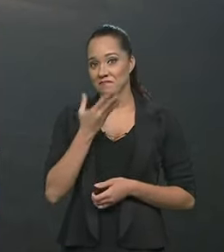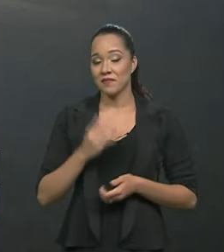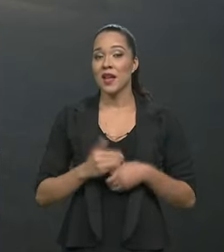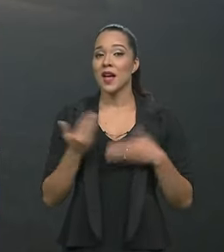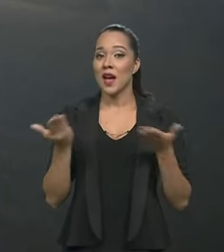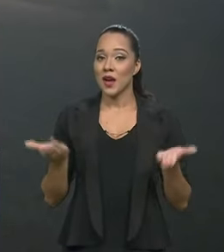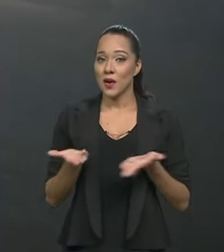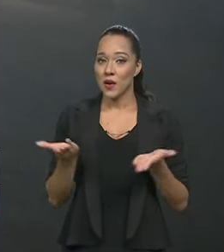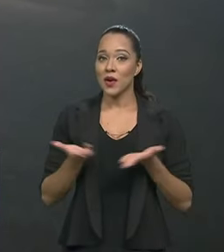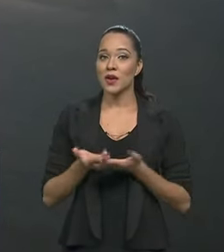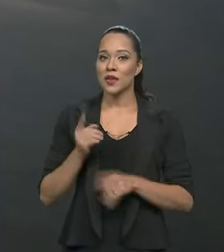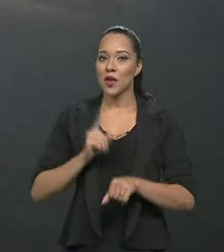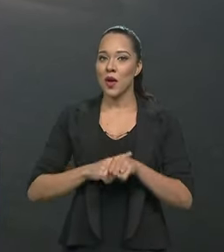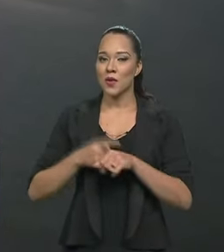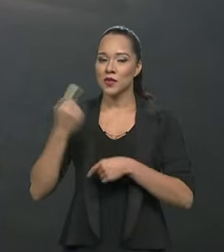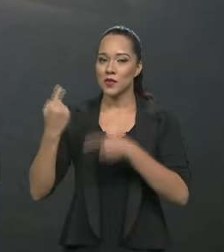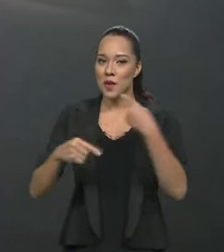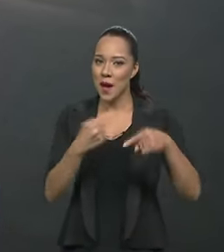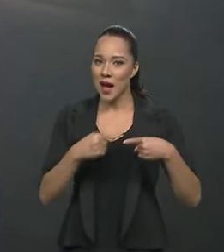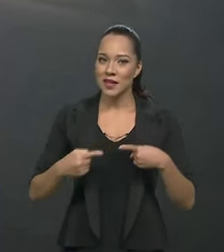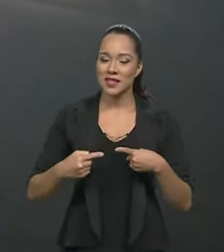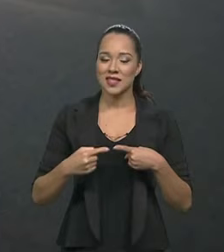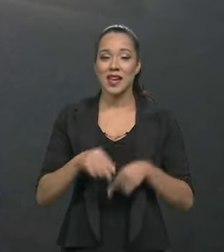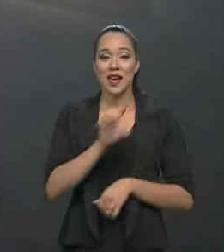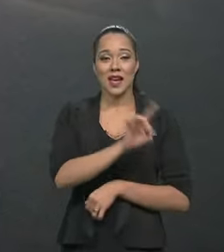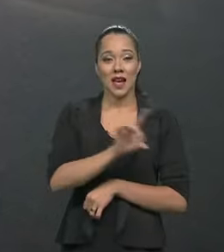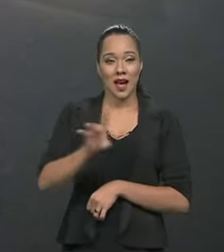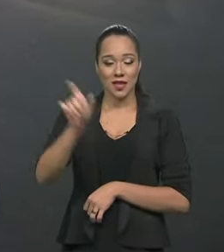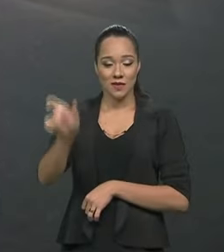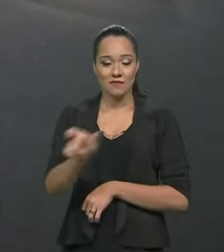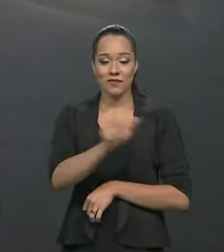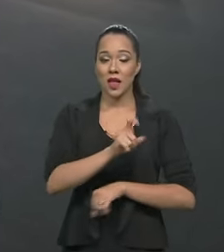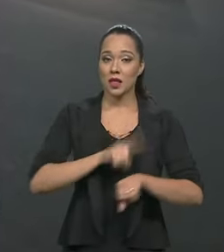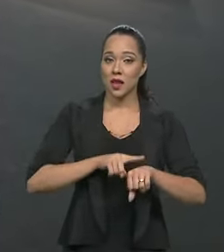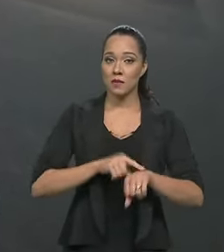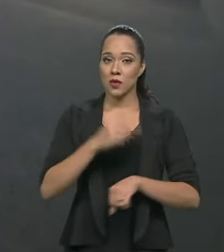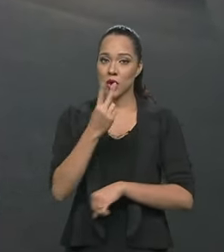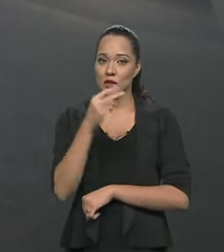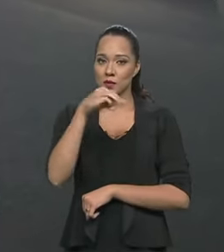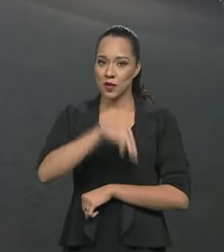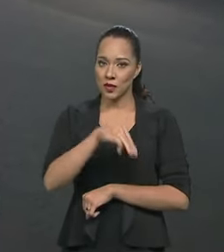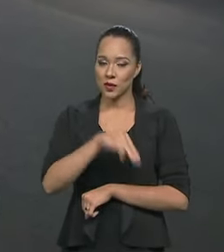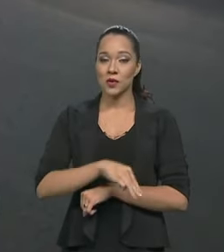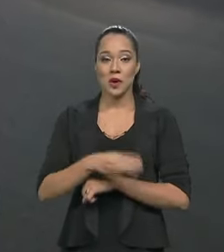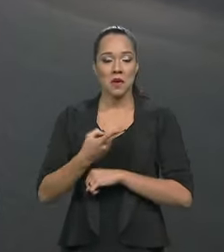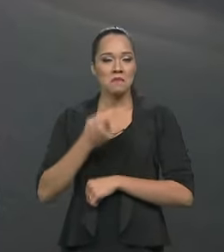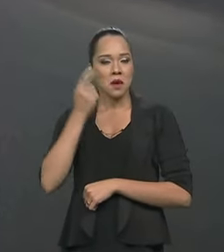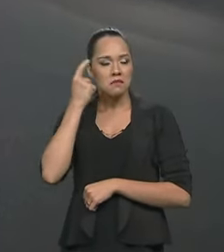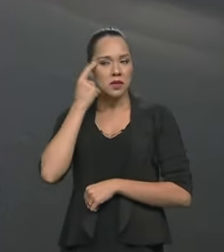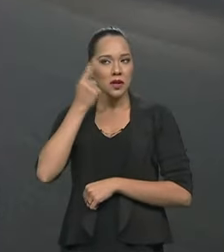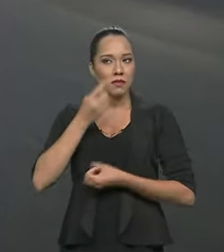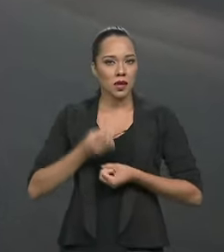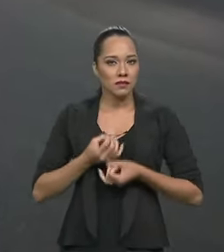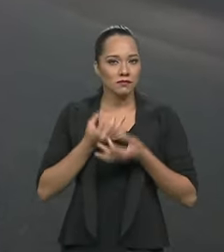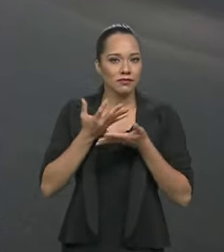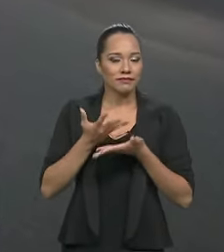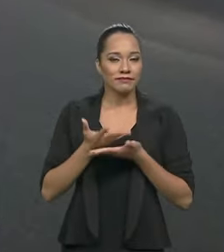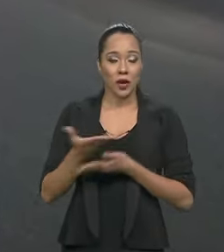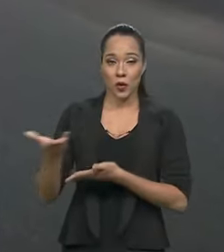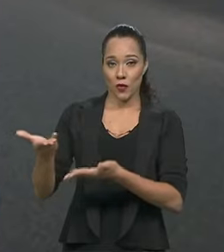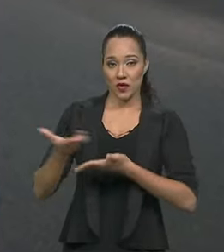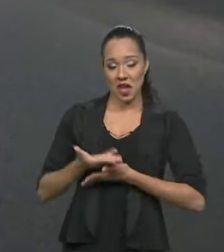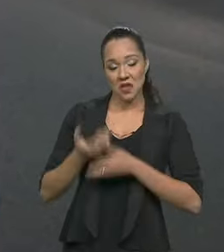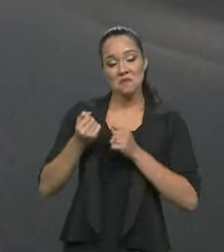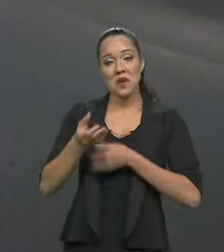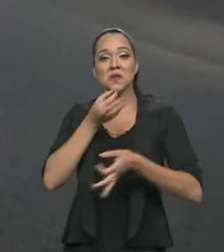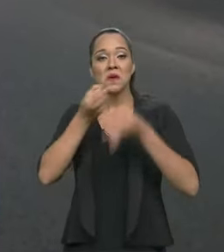e chegou a hora do nosso debate, cada debatedor terá um tempo de até 2 minutos para expor o seu pensamento, o nosso convidado